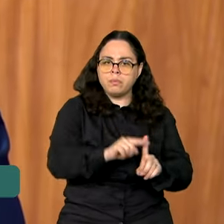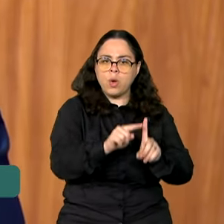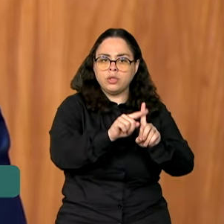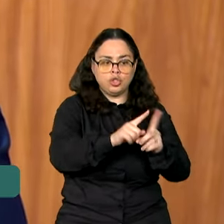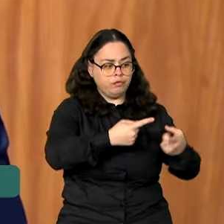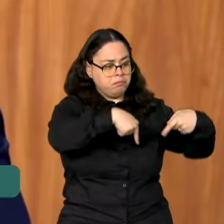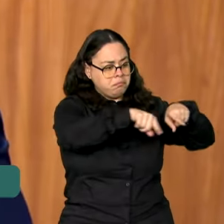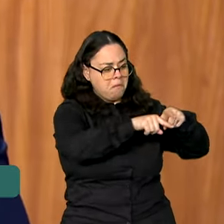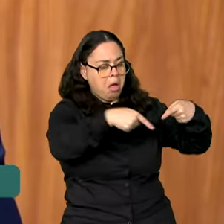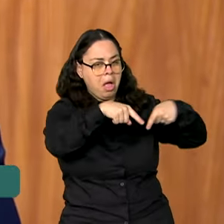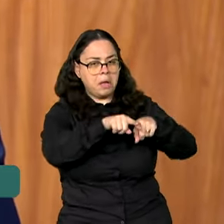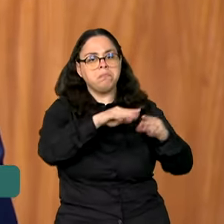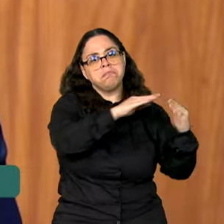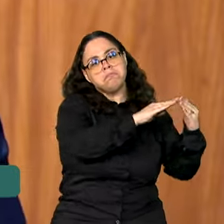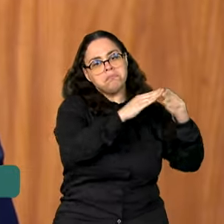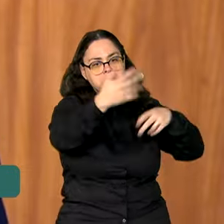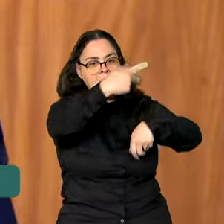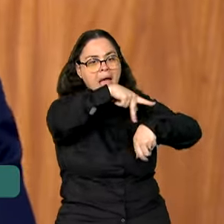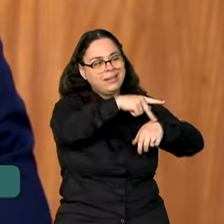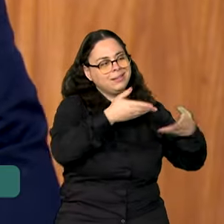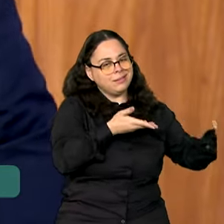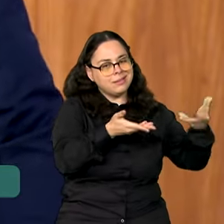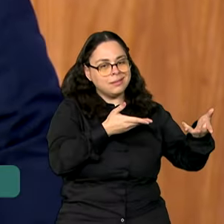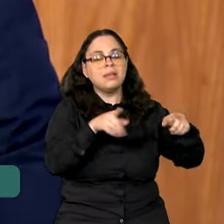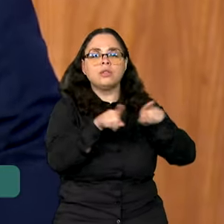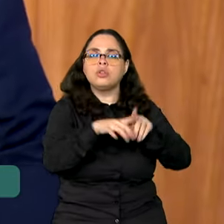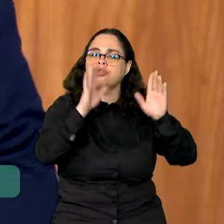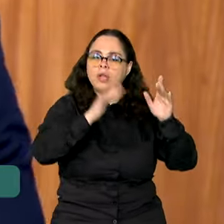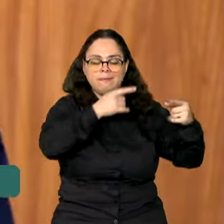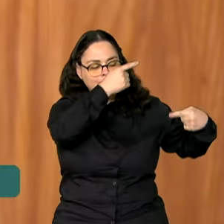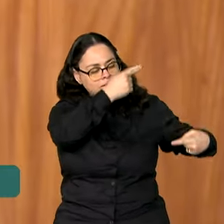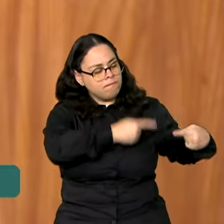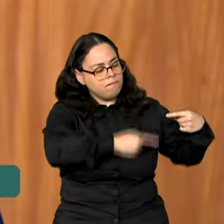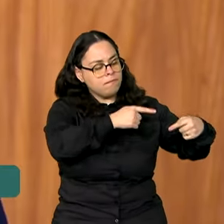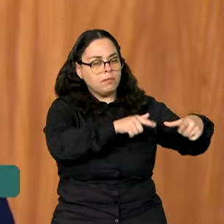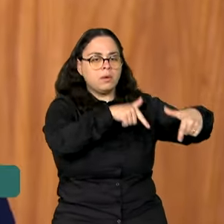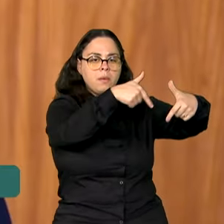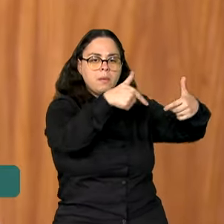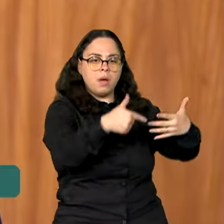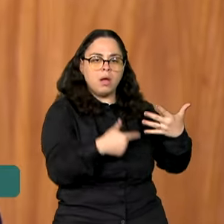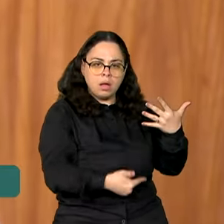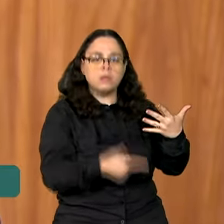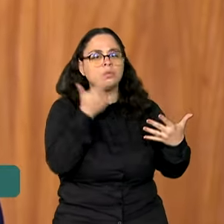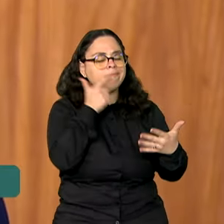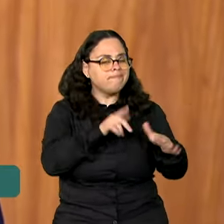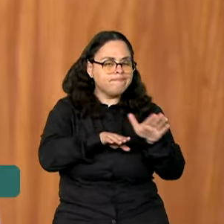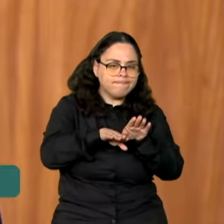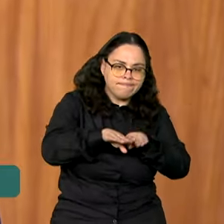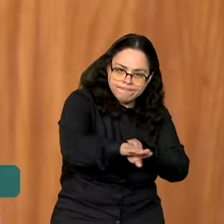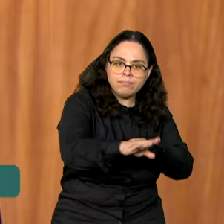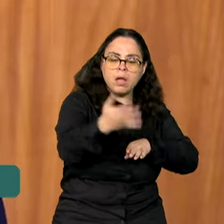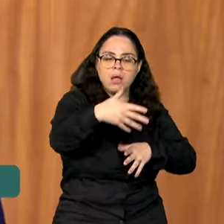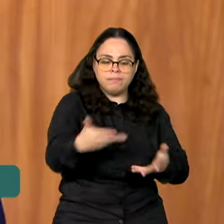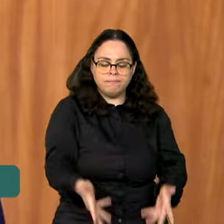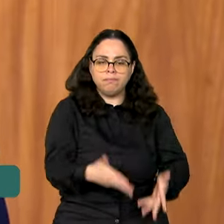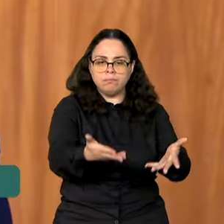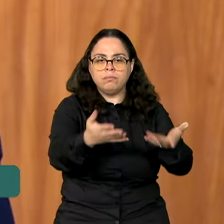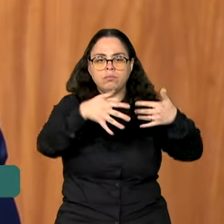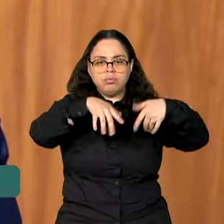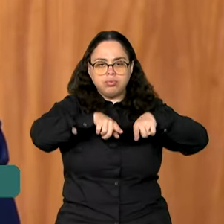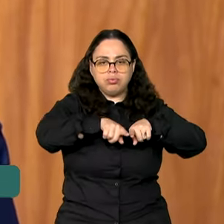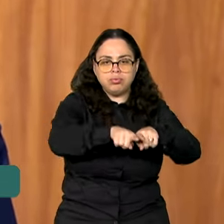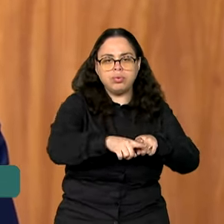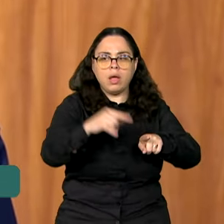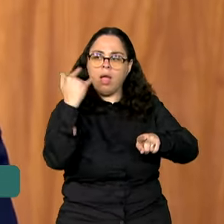parceiros. Parceiros estes que com os quais discutimos várias ações no sentido de avançar na promoção conjunta